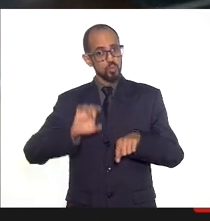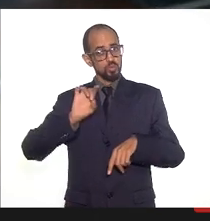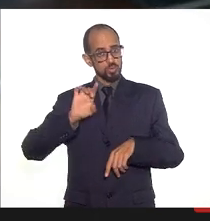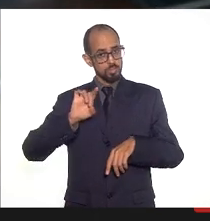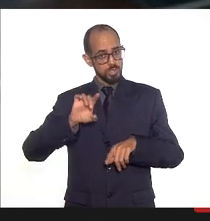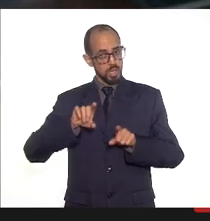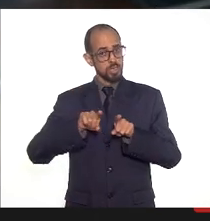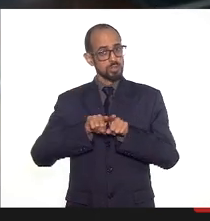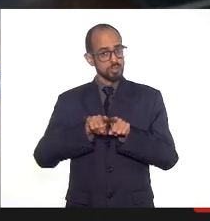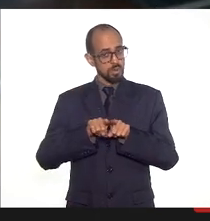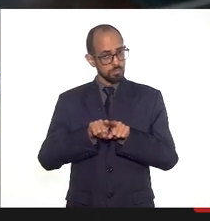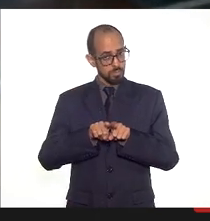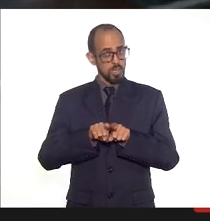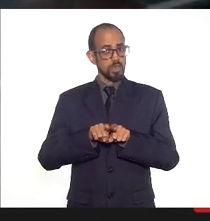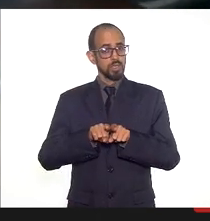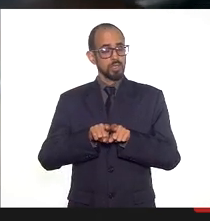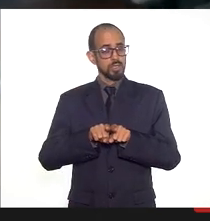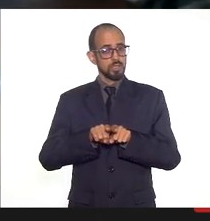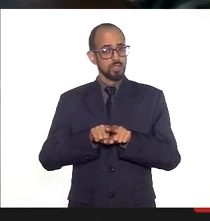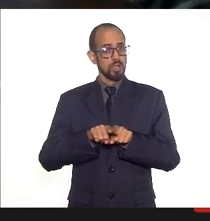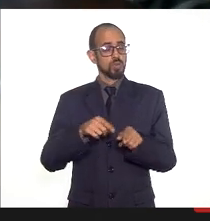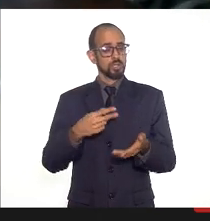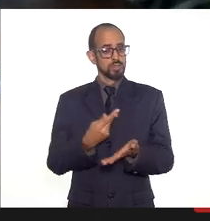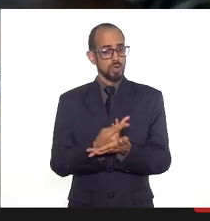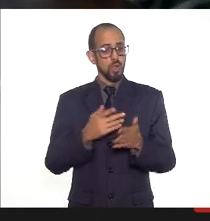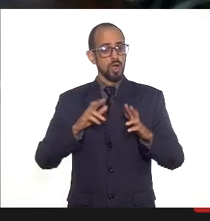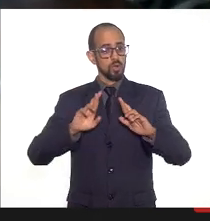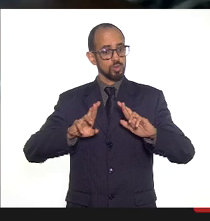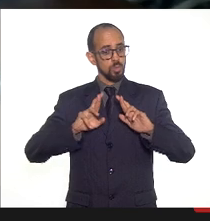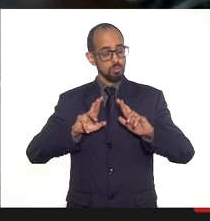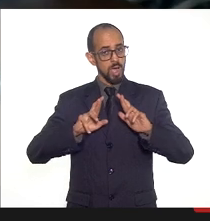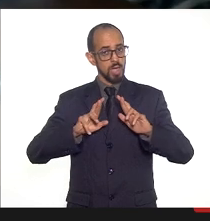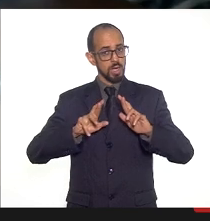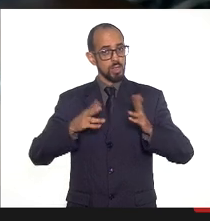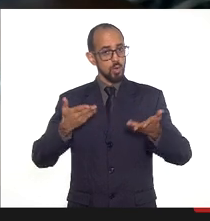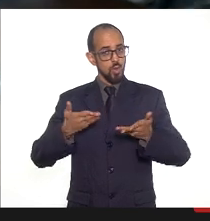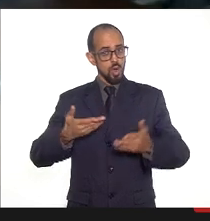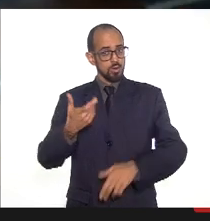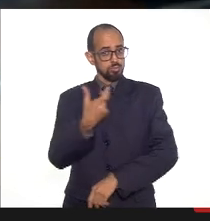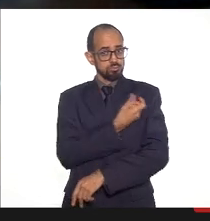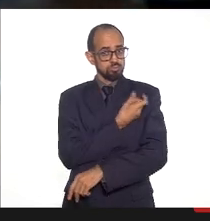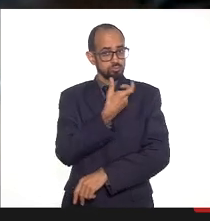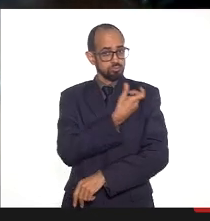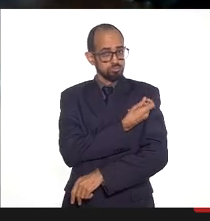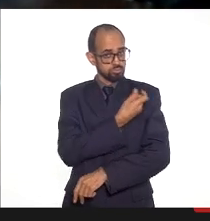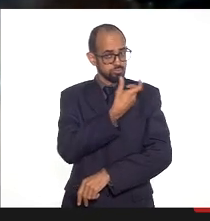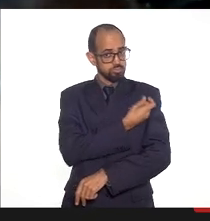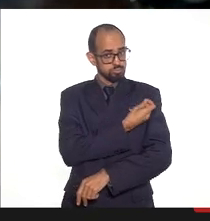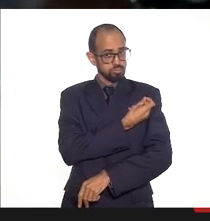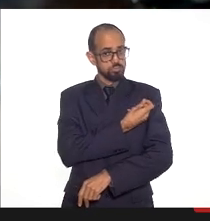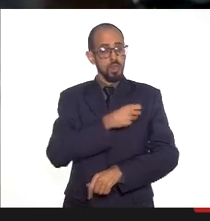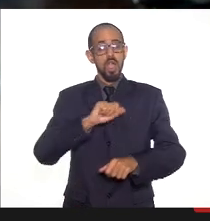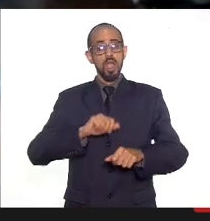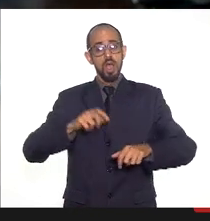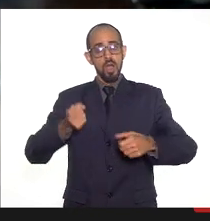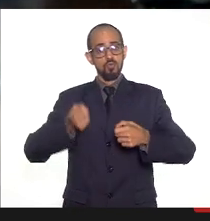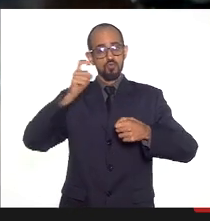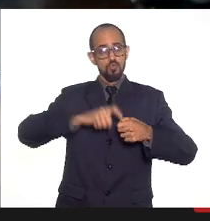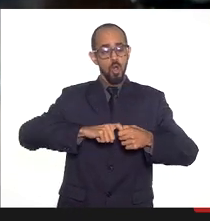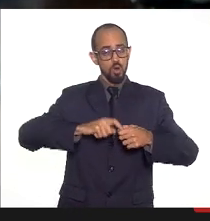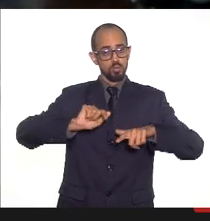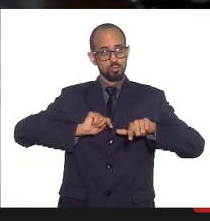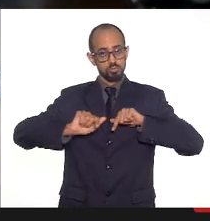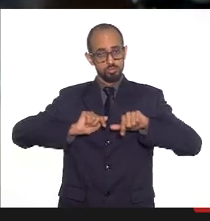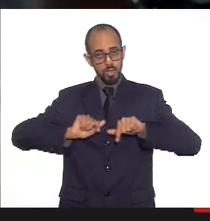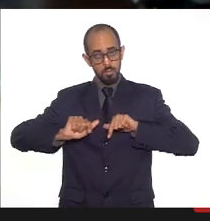né? Essa é a gente espera agora que com a ampliação da vacinação, a retomada das atividades para